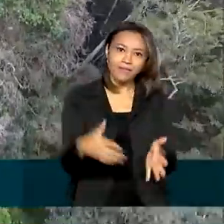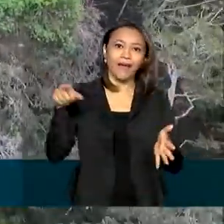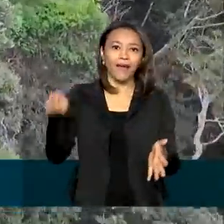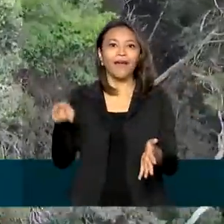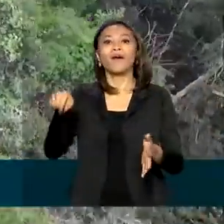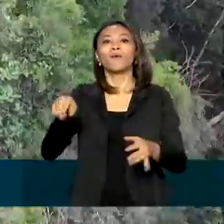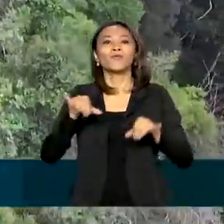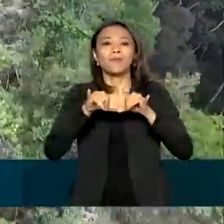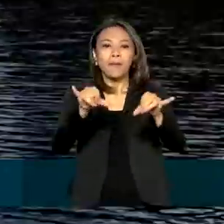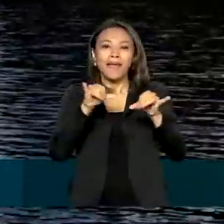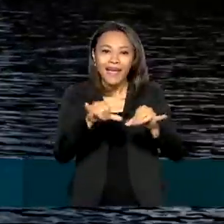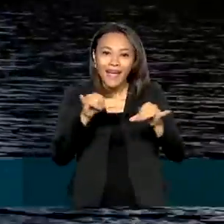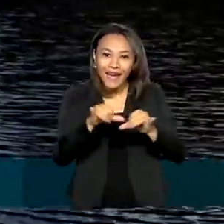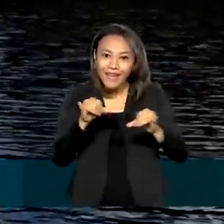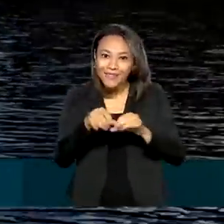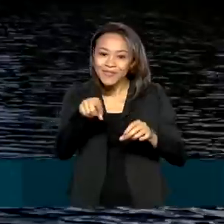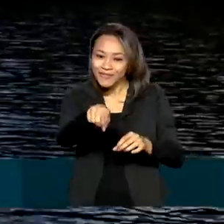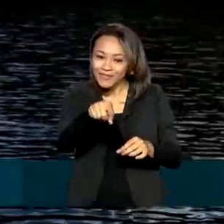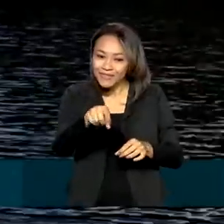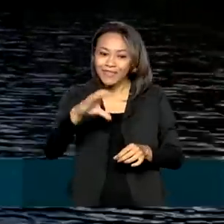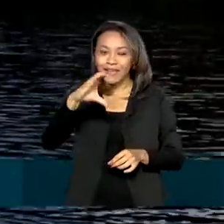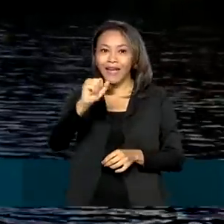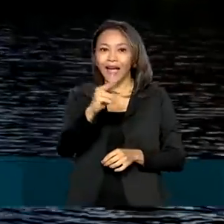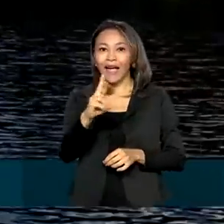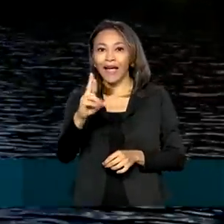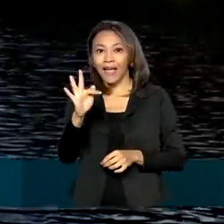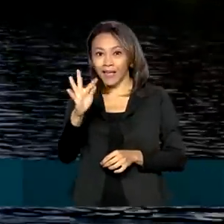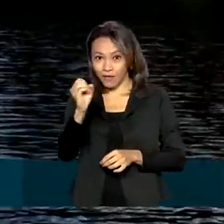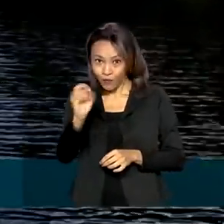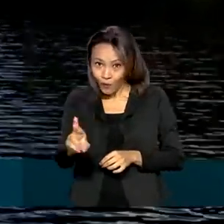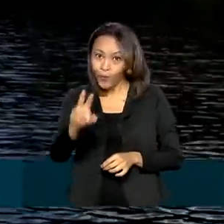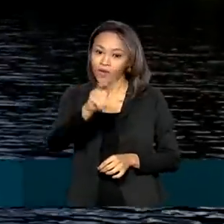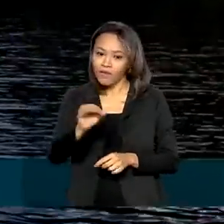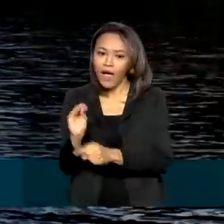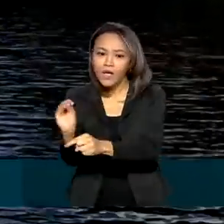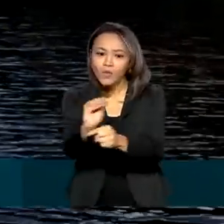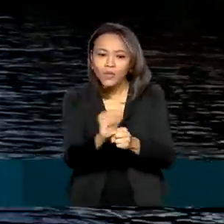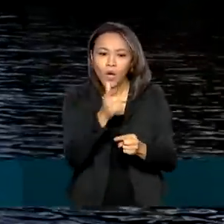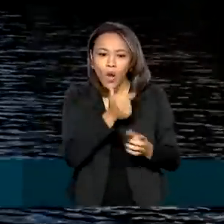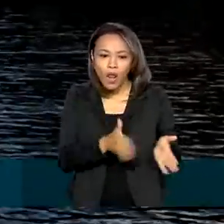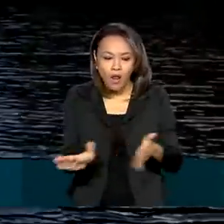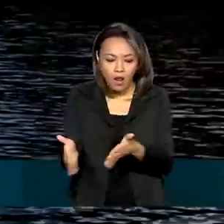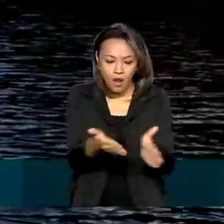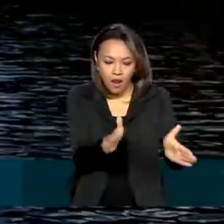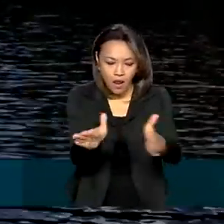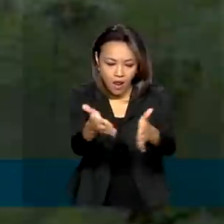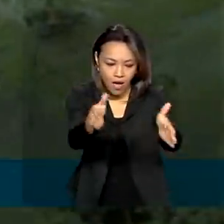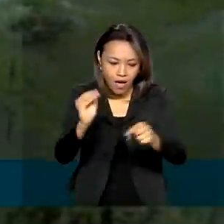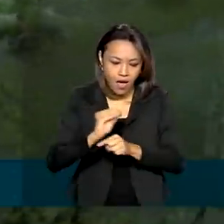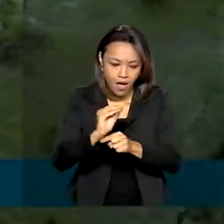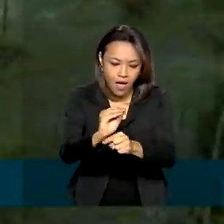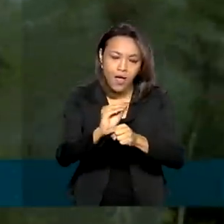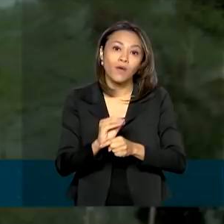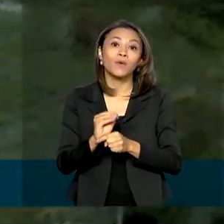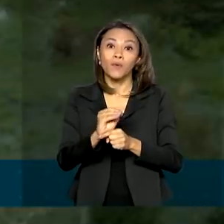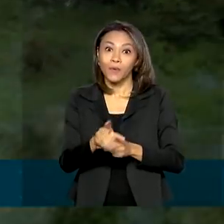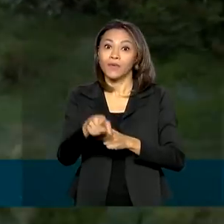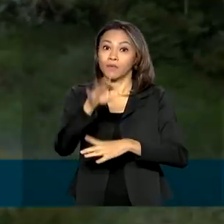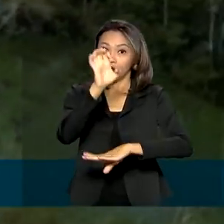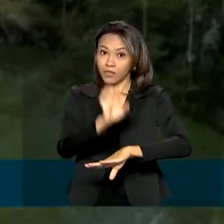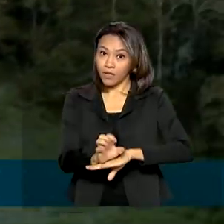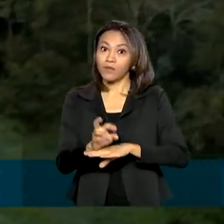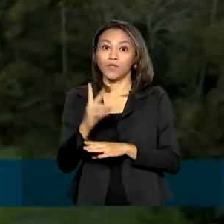supermercados Carrefour, que vai patrocinar a preservação da reserva do Lago do Cunhã, em Rondônia, com mais de